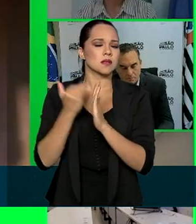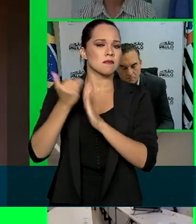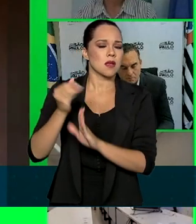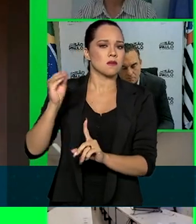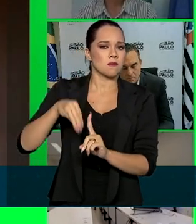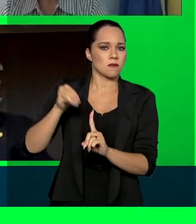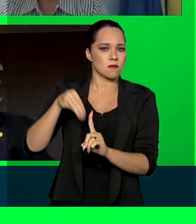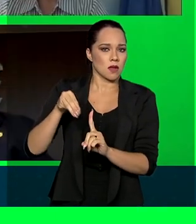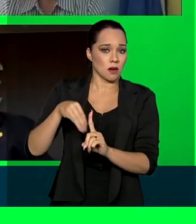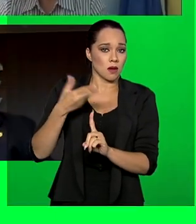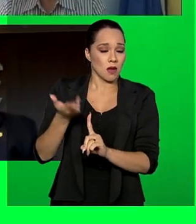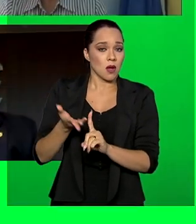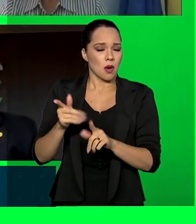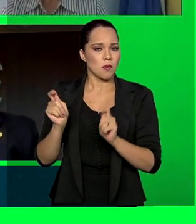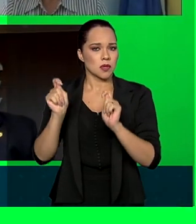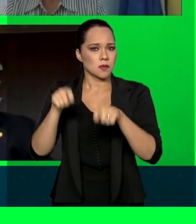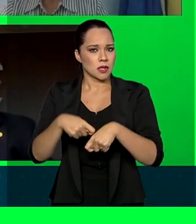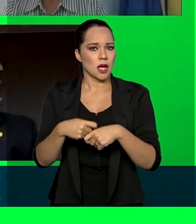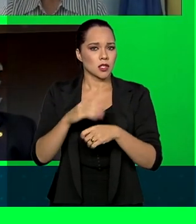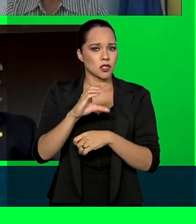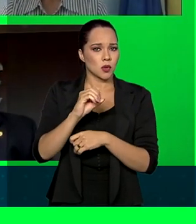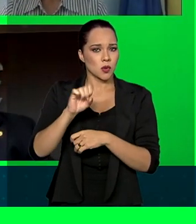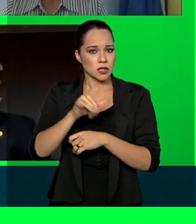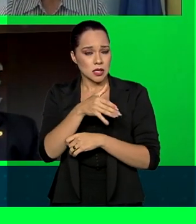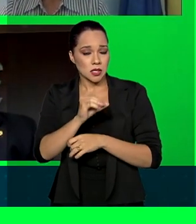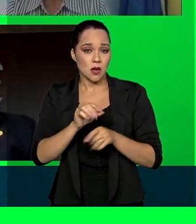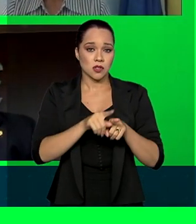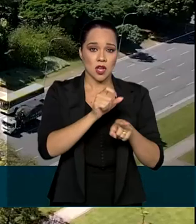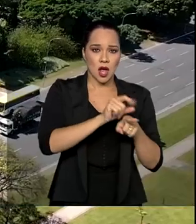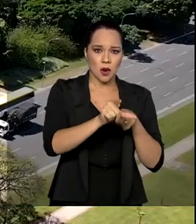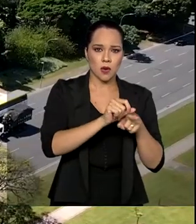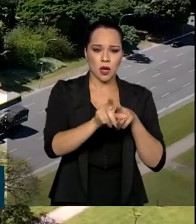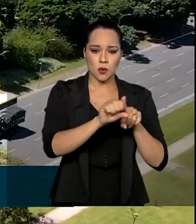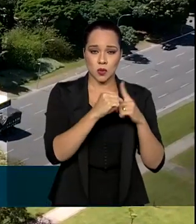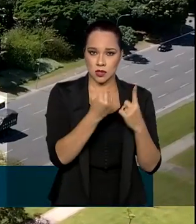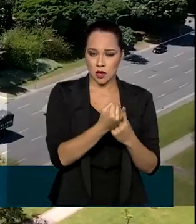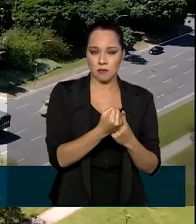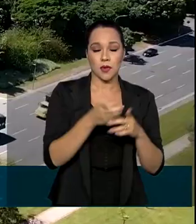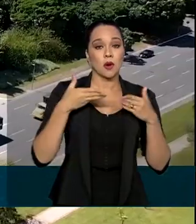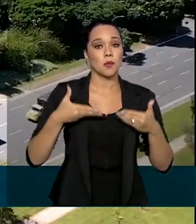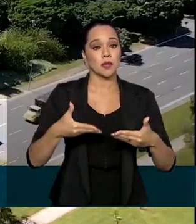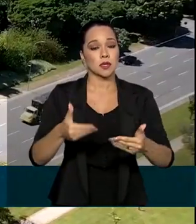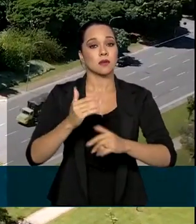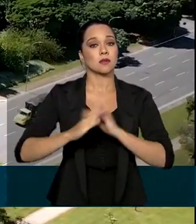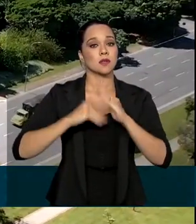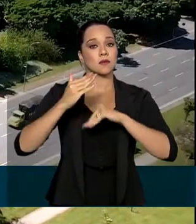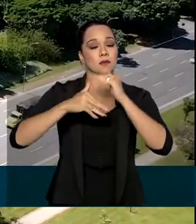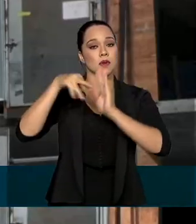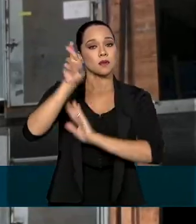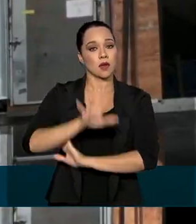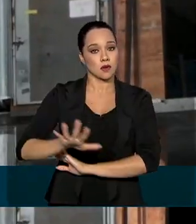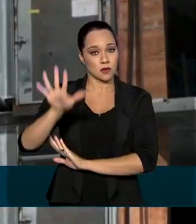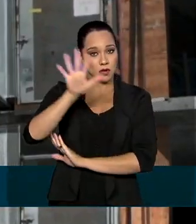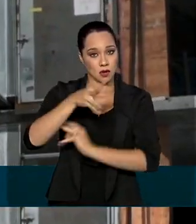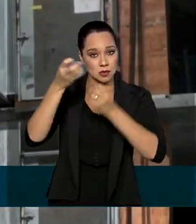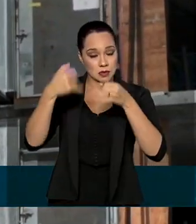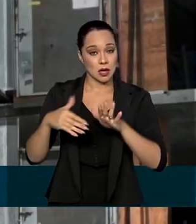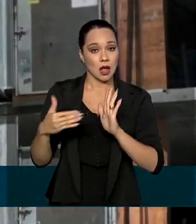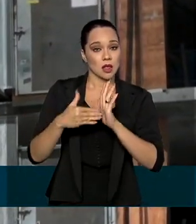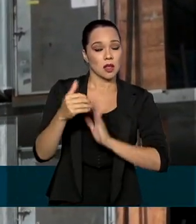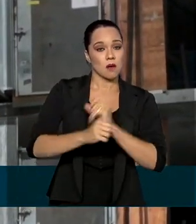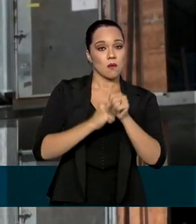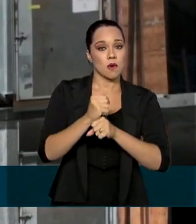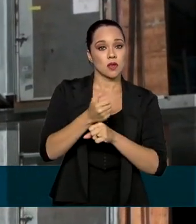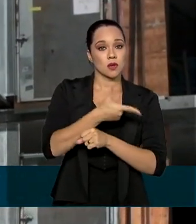com a possibilidade de concessão de aluguel social. Segundo o Ministério do Desenvolvimento Regional, até 2030